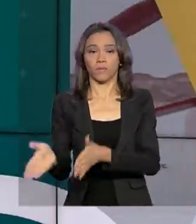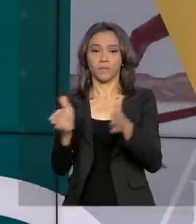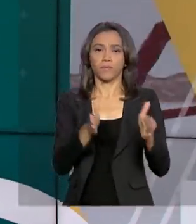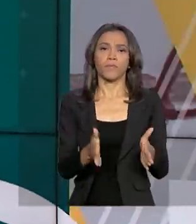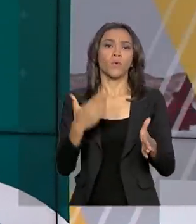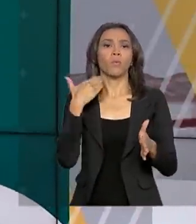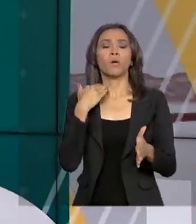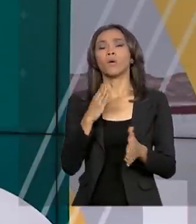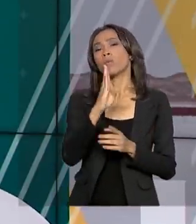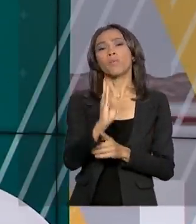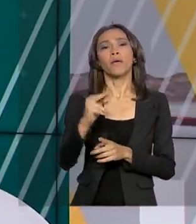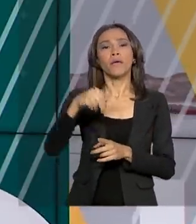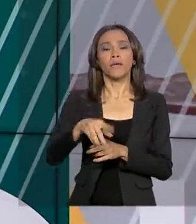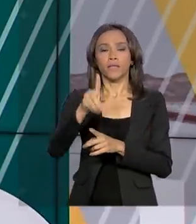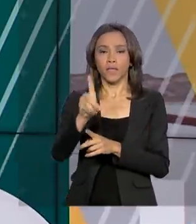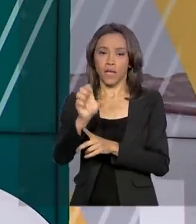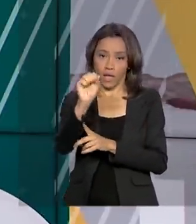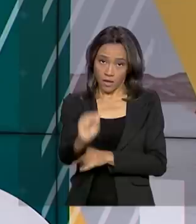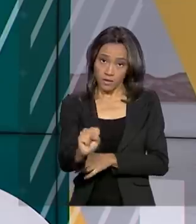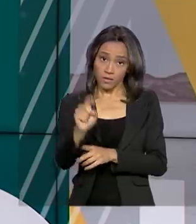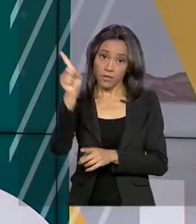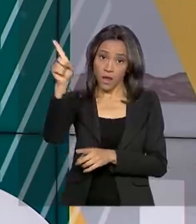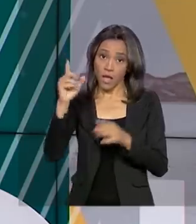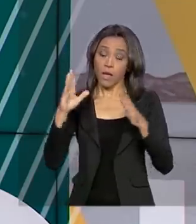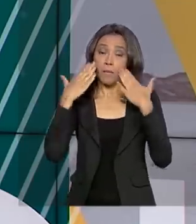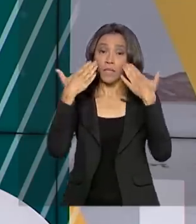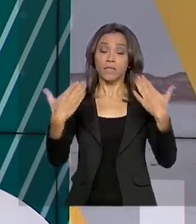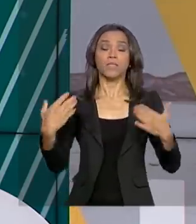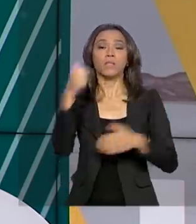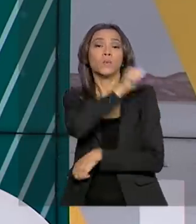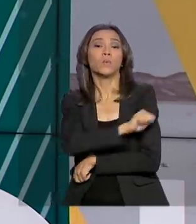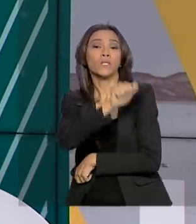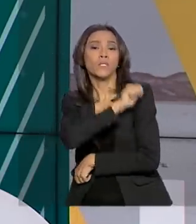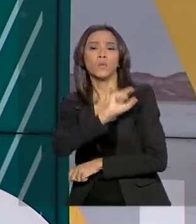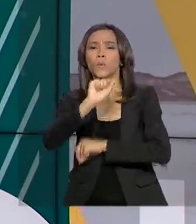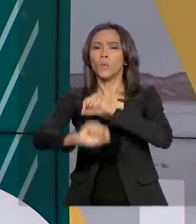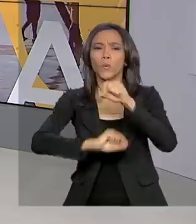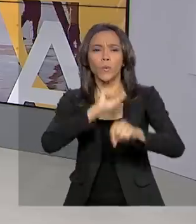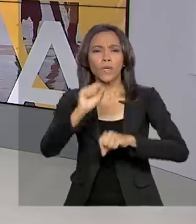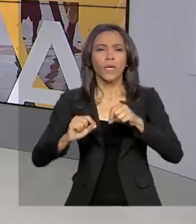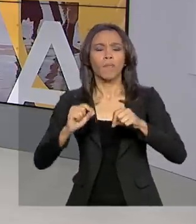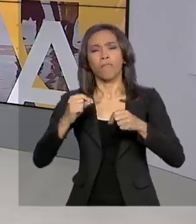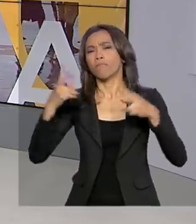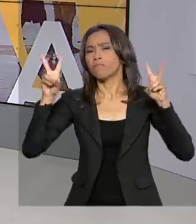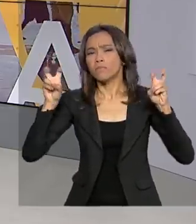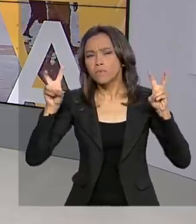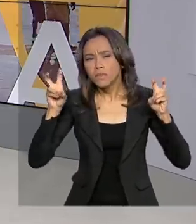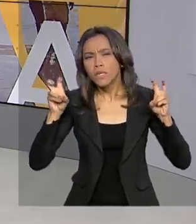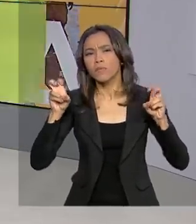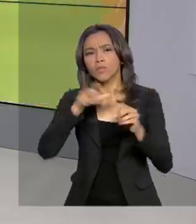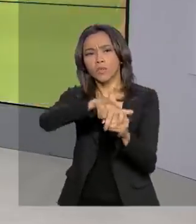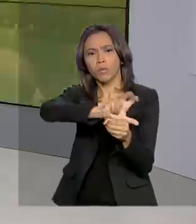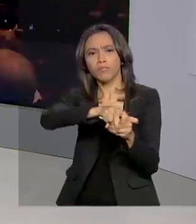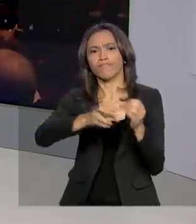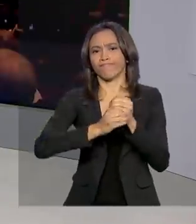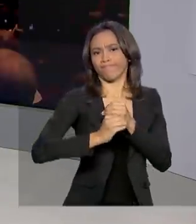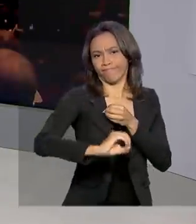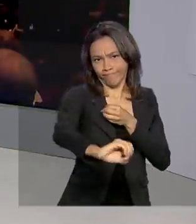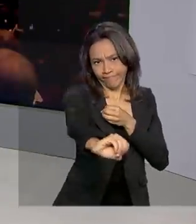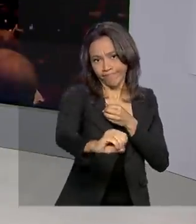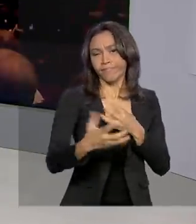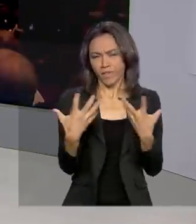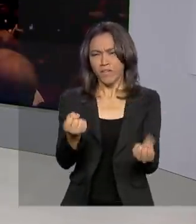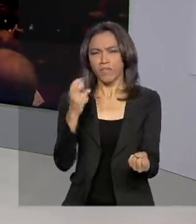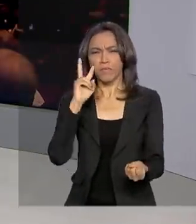promove hoje no Rio de Janeiro um evento para tratar de ações de serviços de saneamento. Vamos saber as informações então ao vivo com